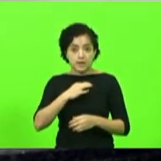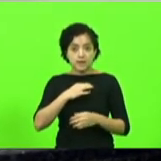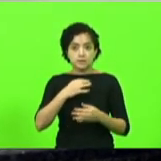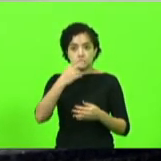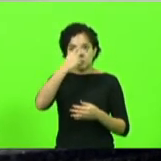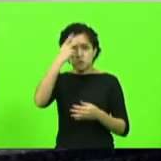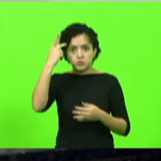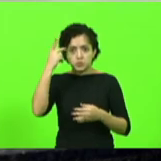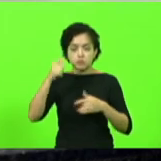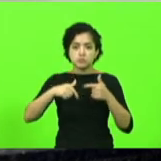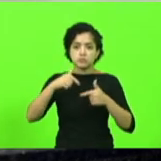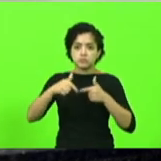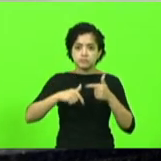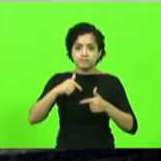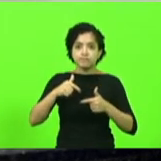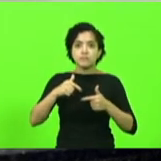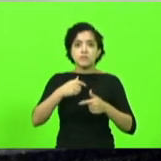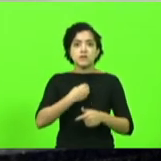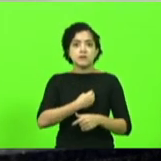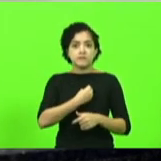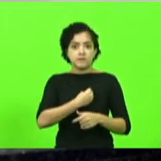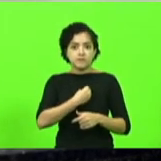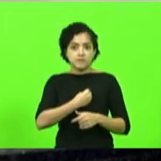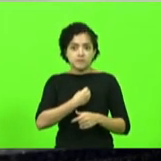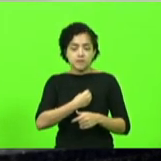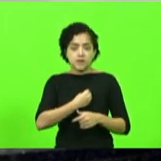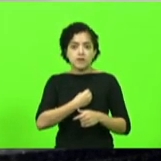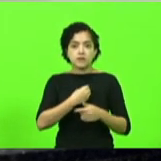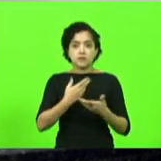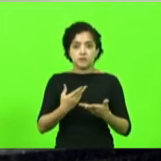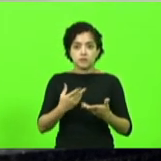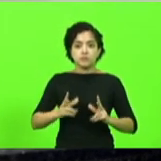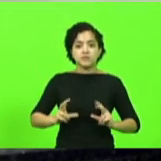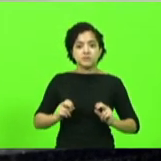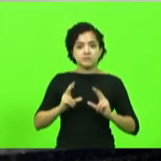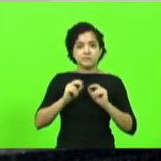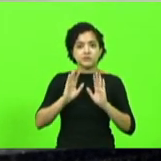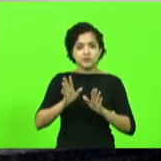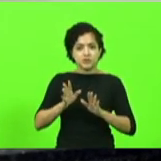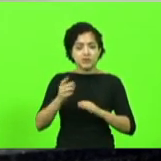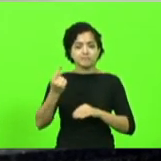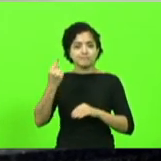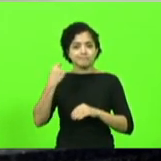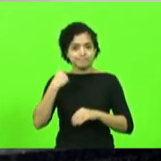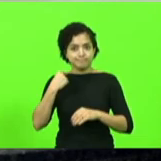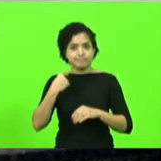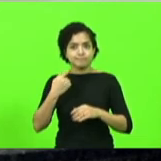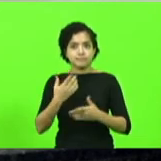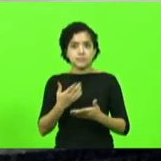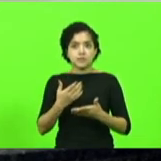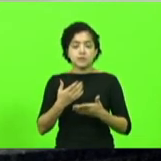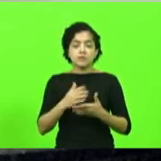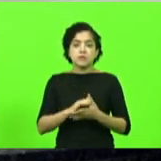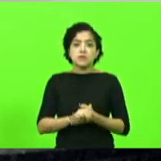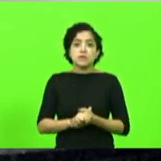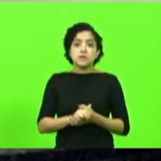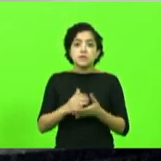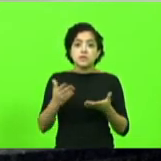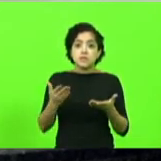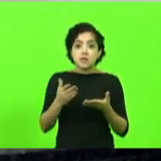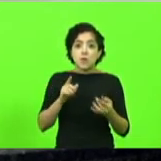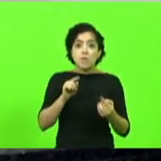sobreviventes do câncer, cuidadores e simpatizantes da causa. Tem como